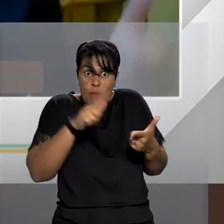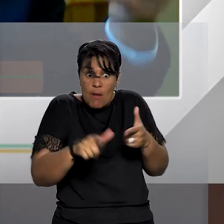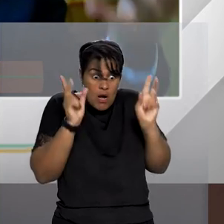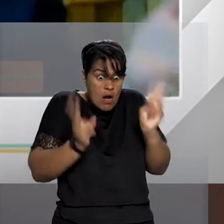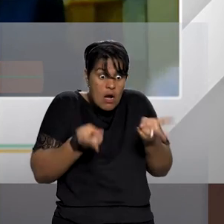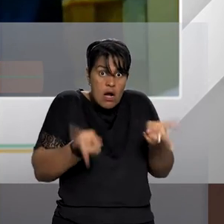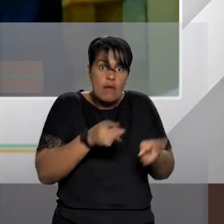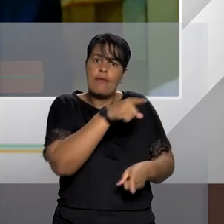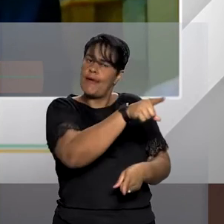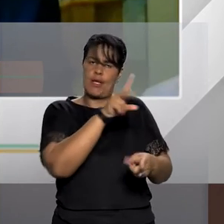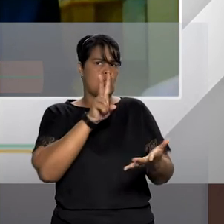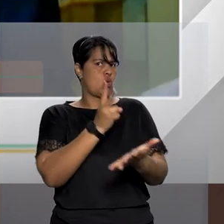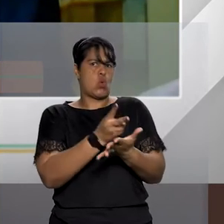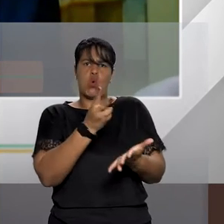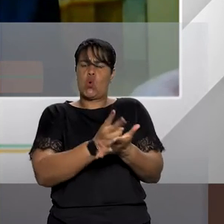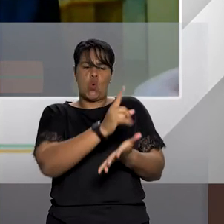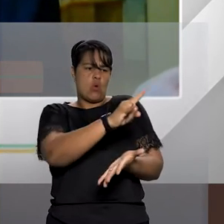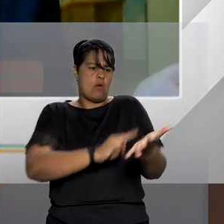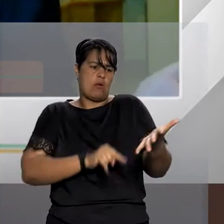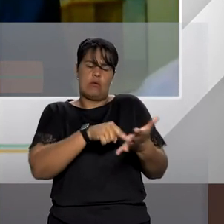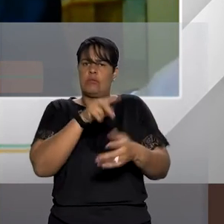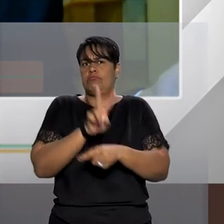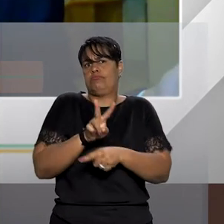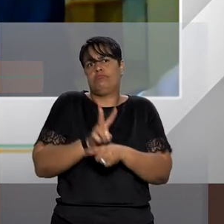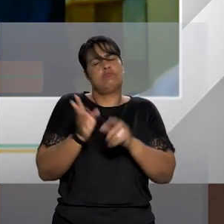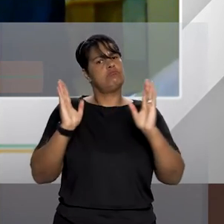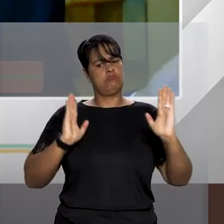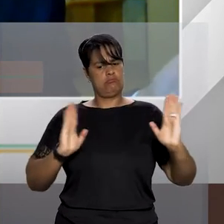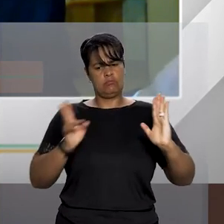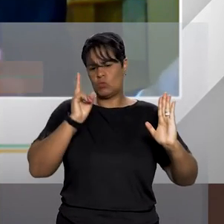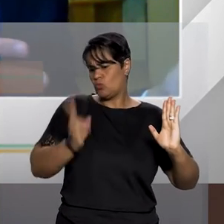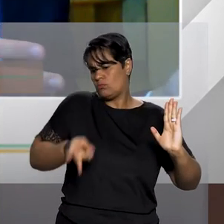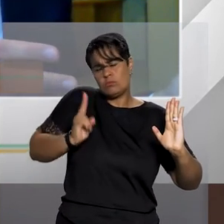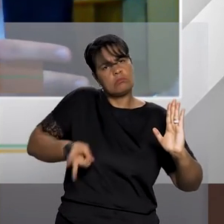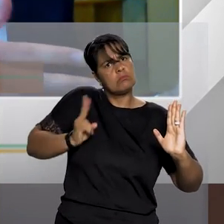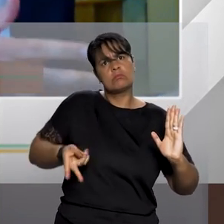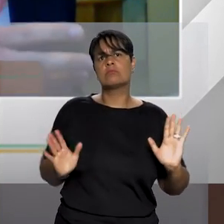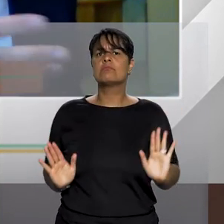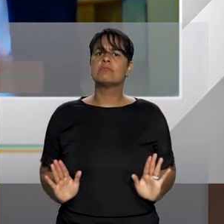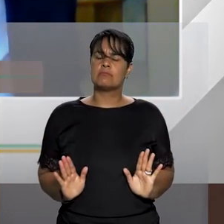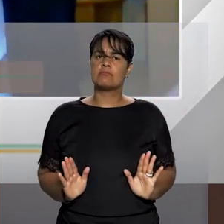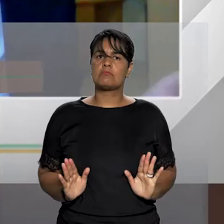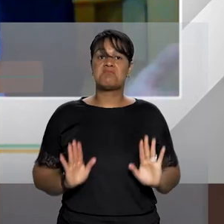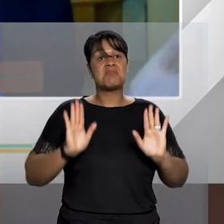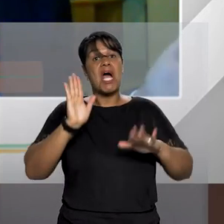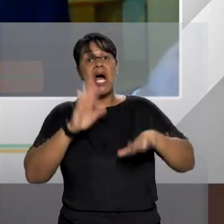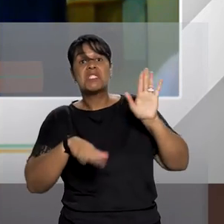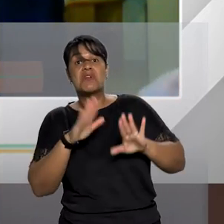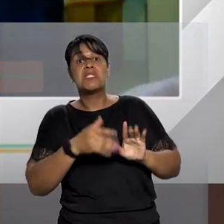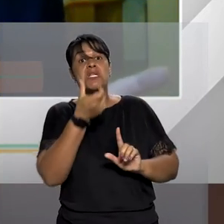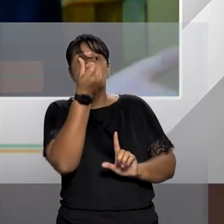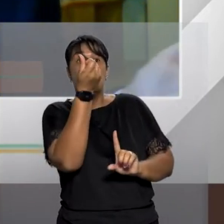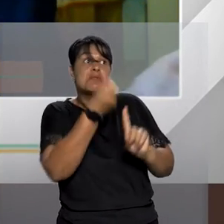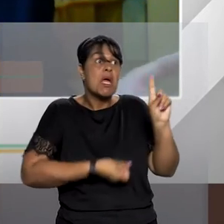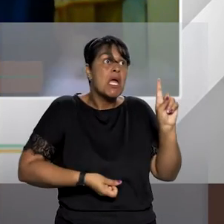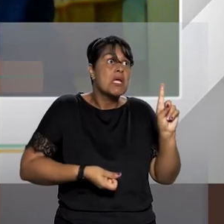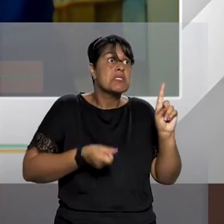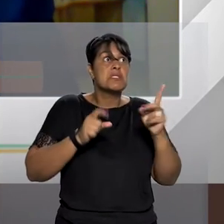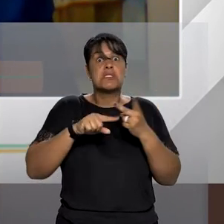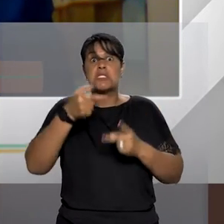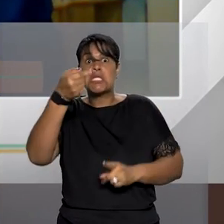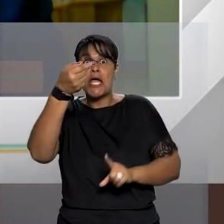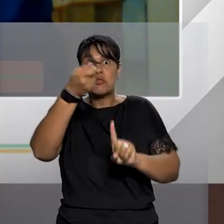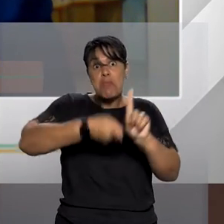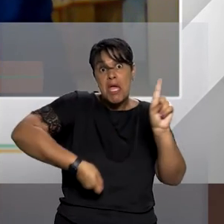a proteção, ela deve ser protegida. É possível que depois de seis meses, sete, oito meses, ela peça para